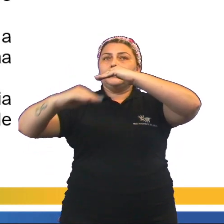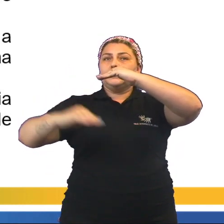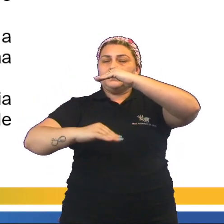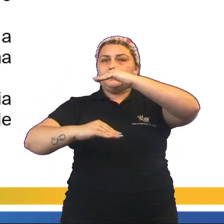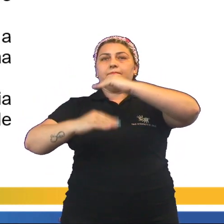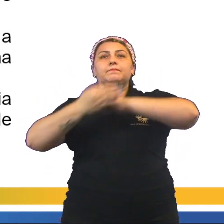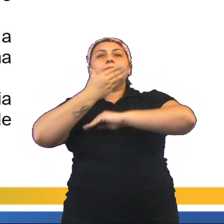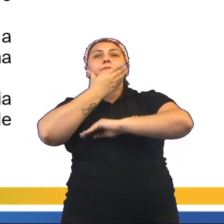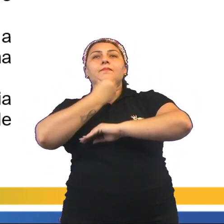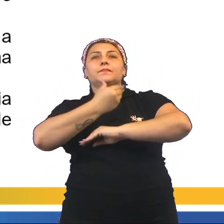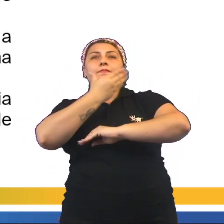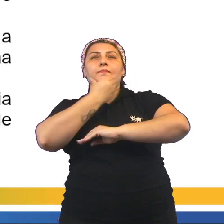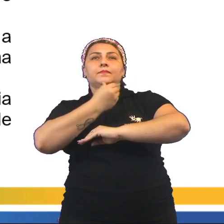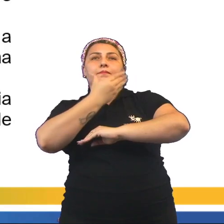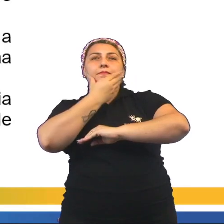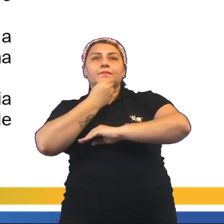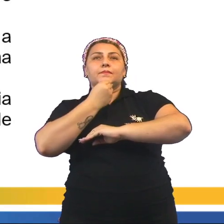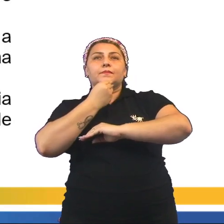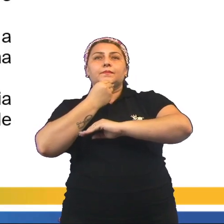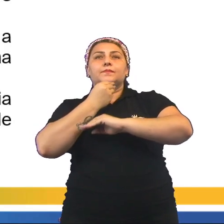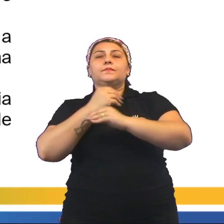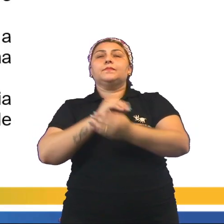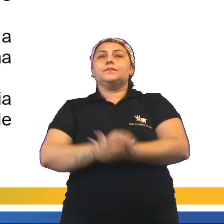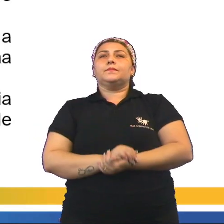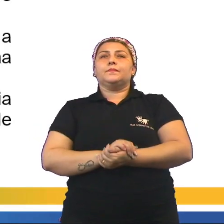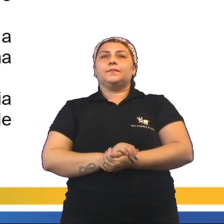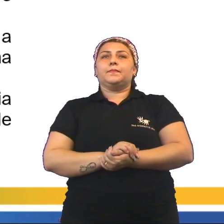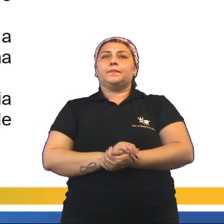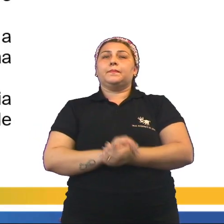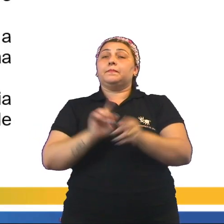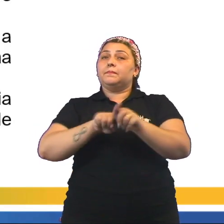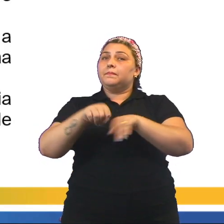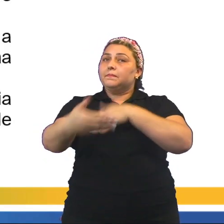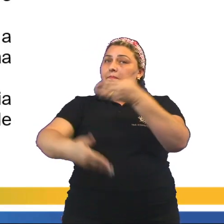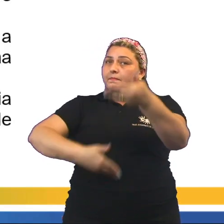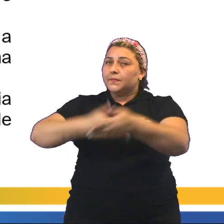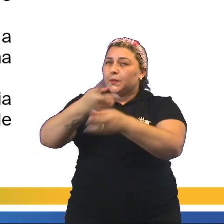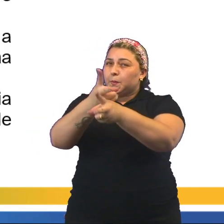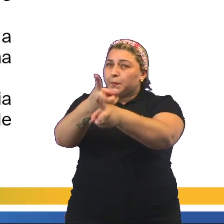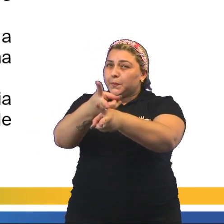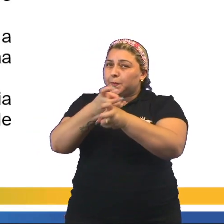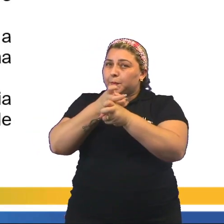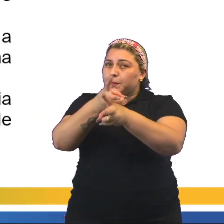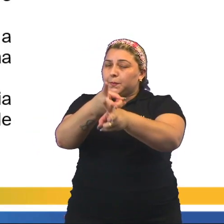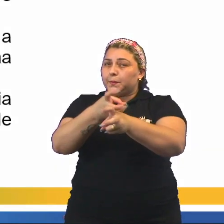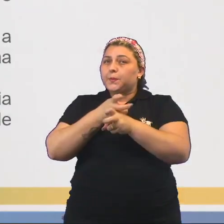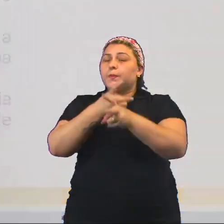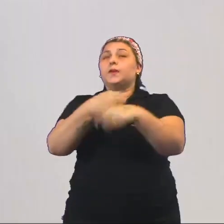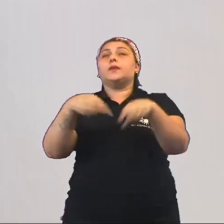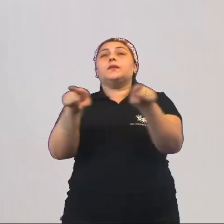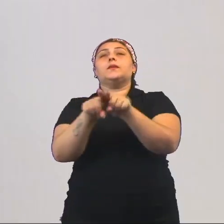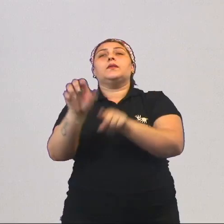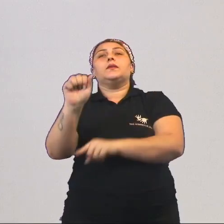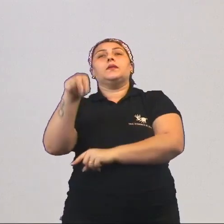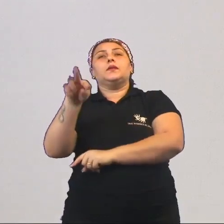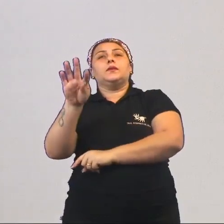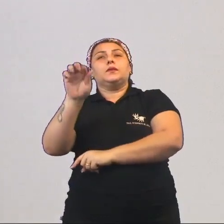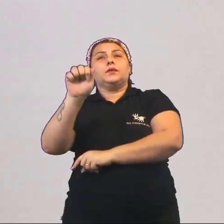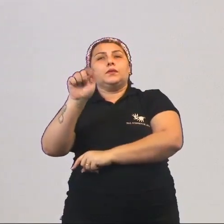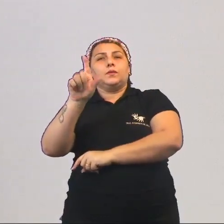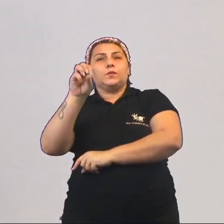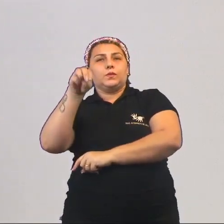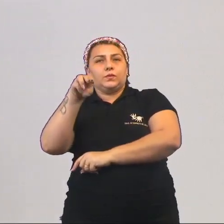intransponíveis desigualdades entre os homens, relações de exploração e antagonismo.